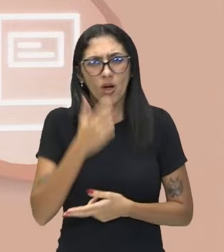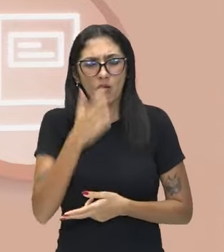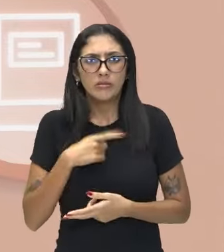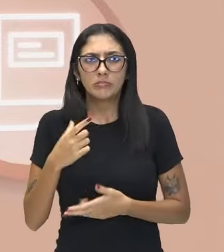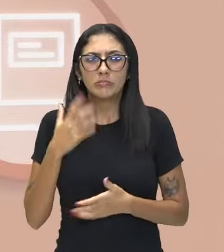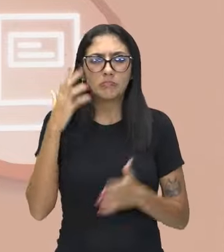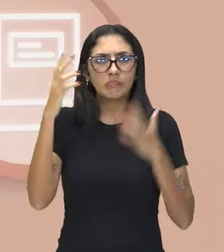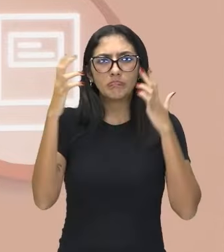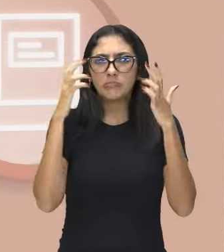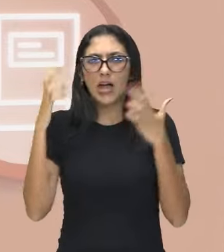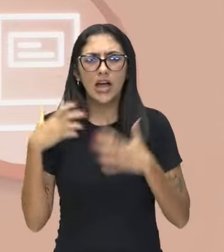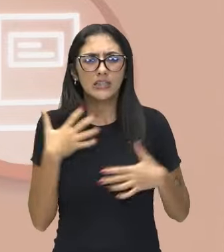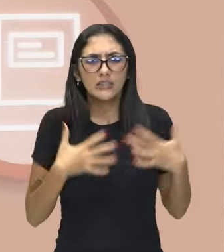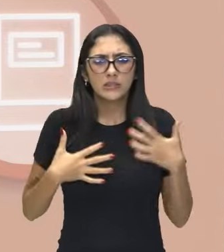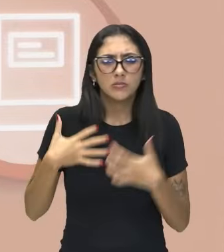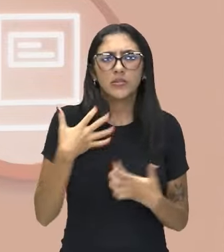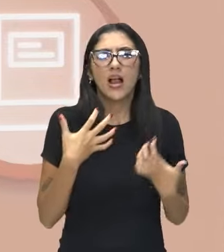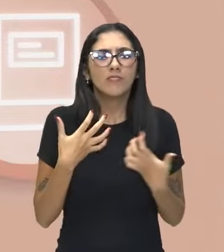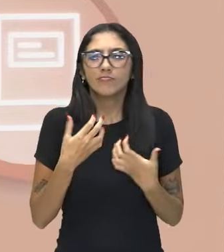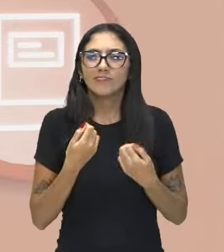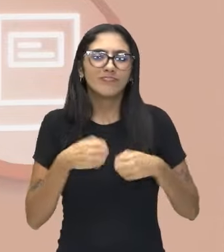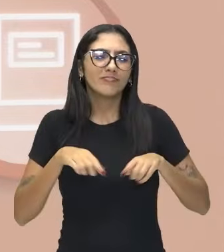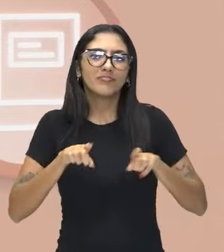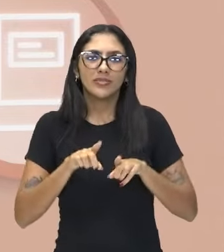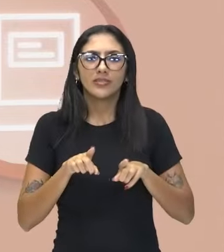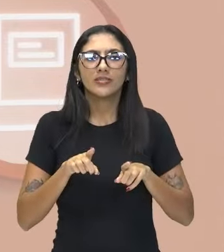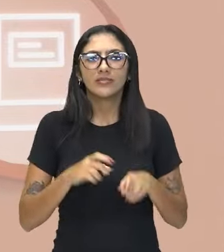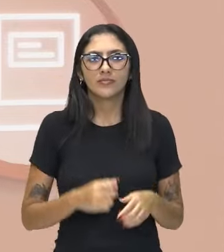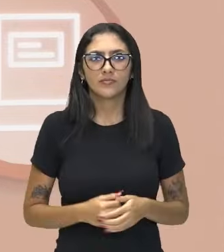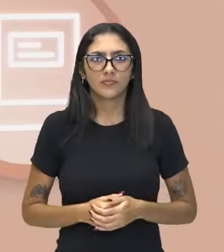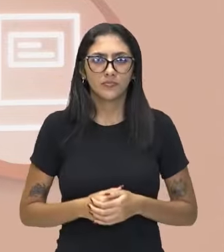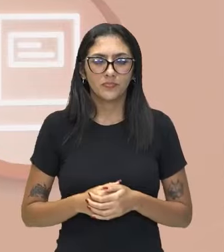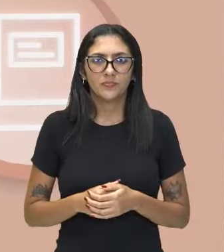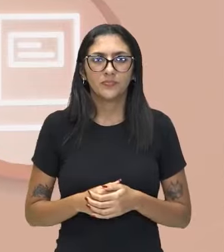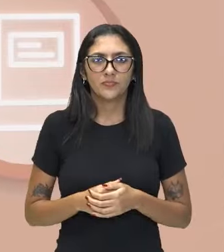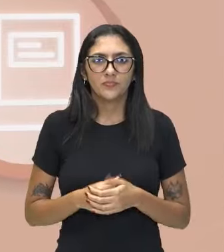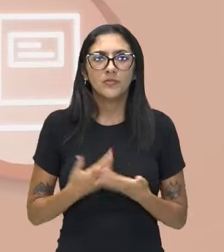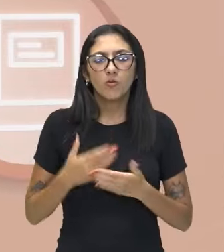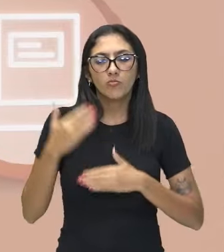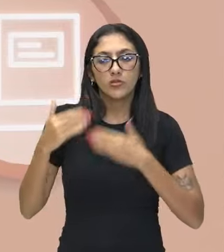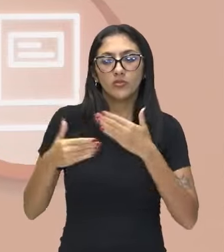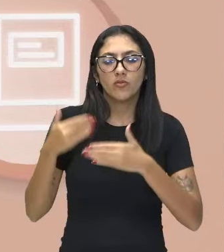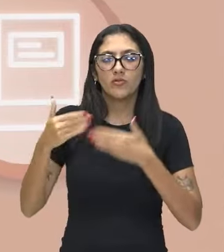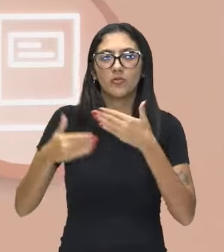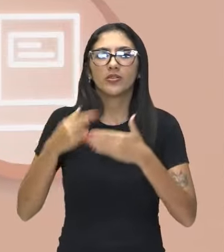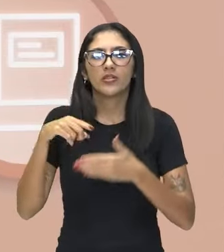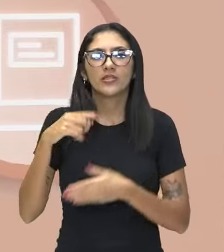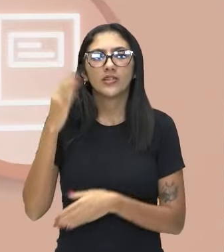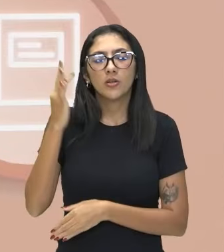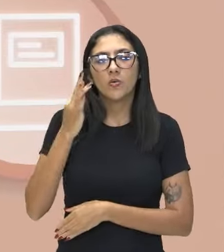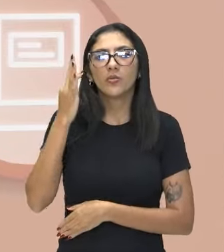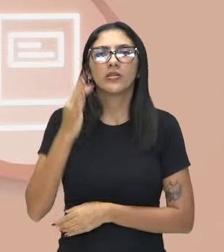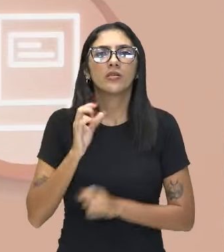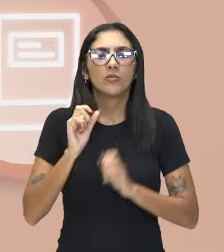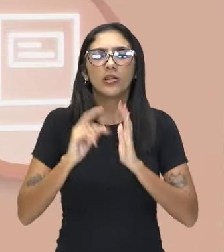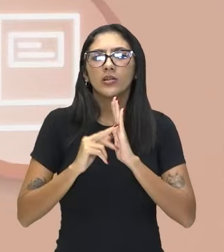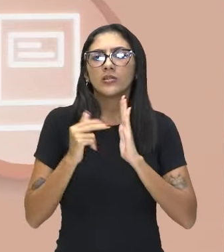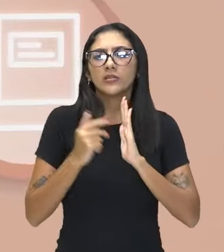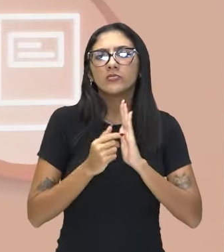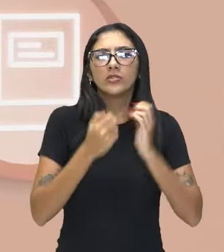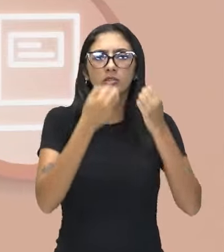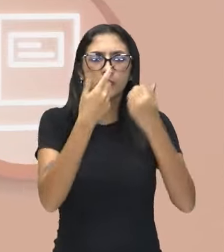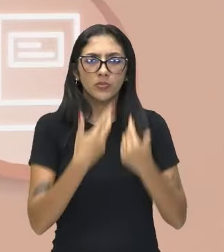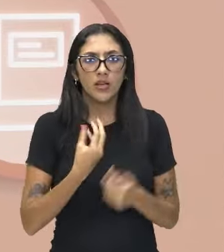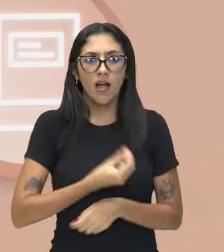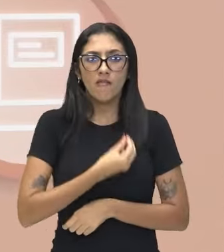Não. no processo do existencialismo, diz que a vida humana, apesar de